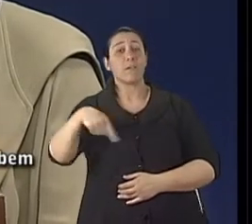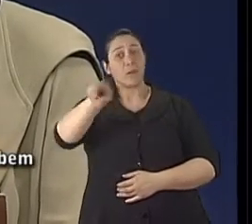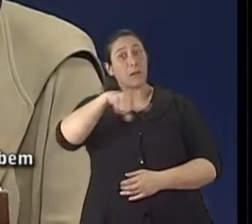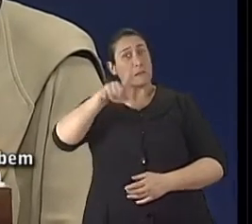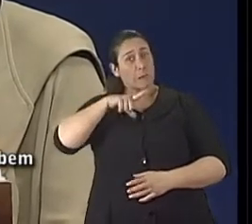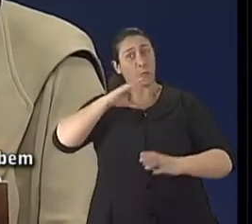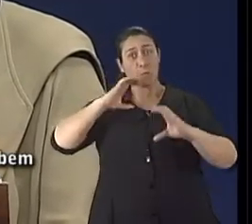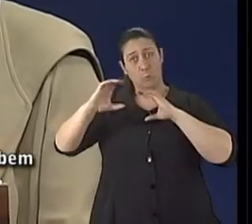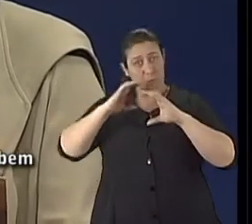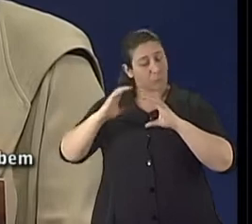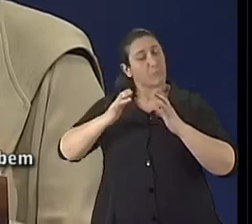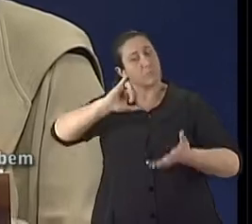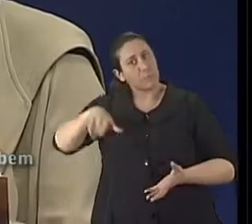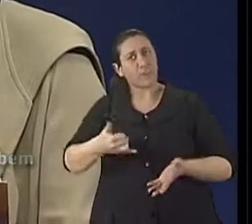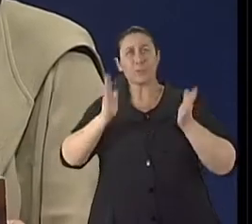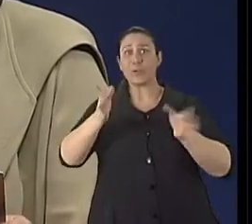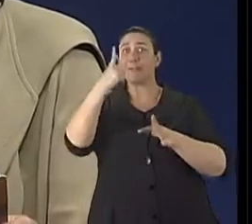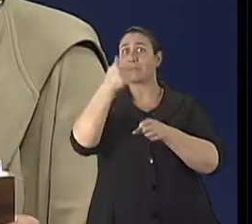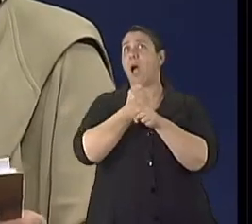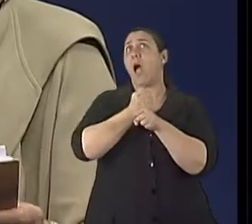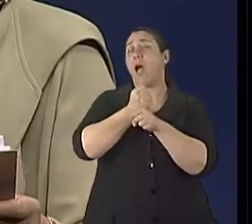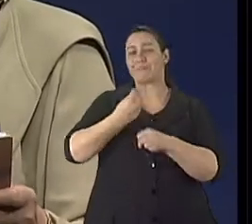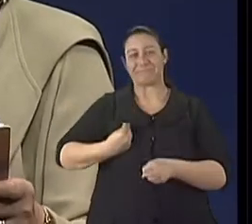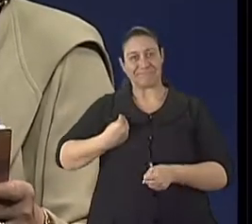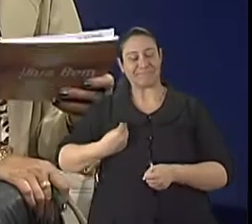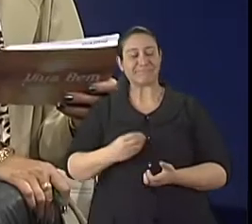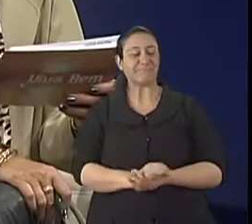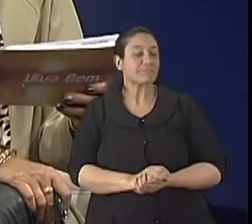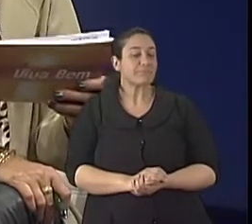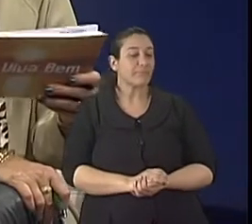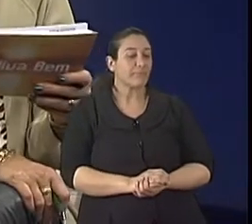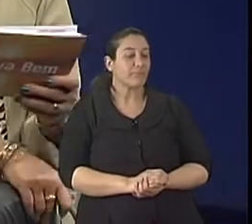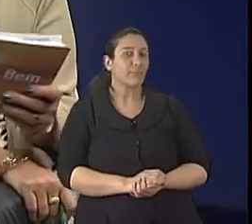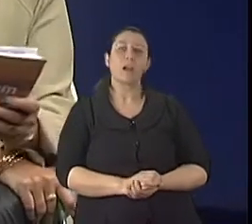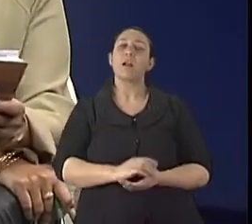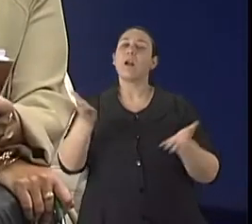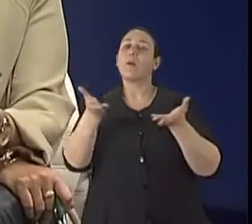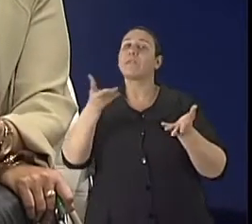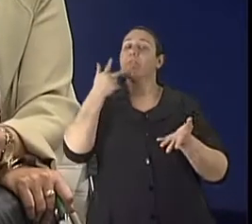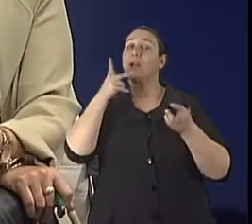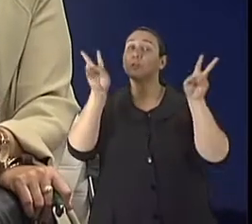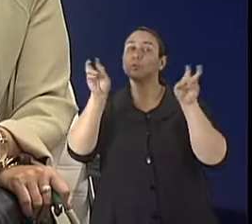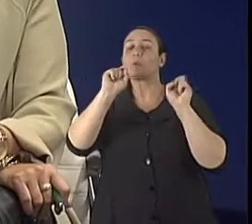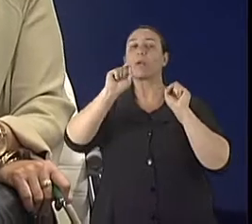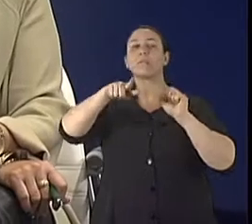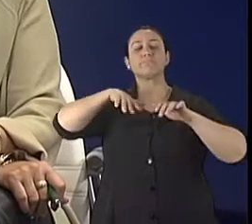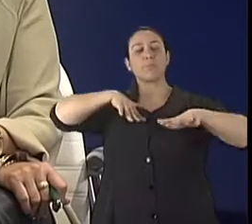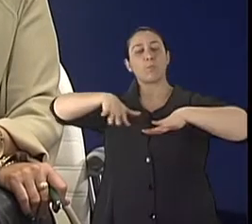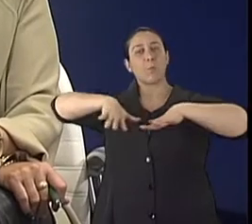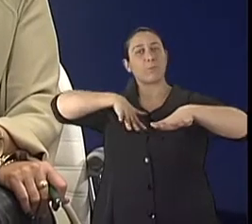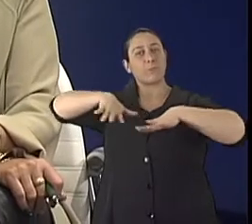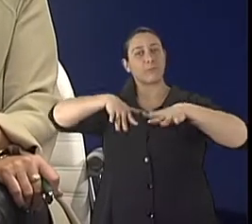comunicação há 17 anos no ar. Pois agora nós vamos falar sobre mobilidade urbana. Como é que